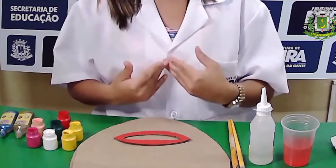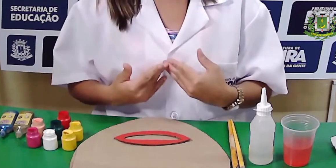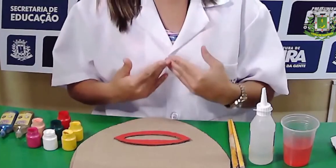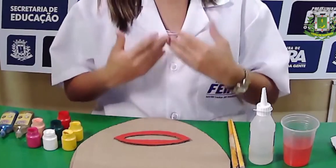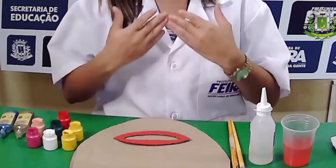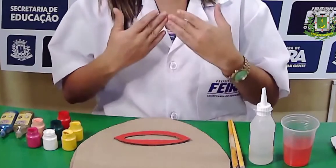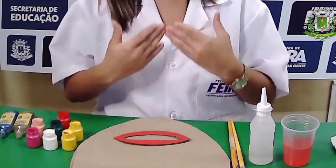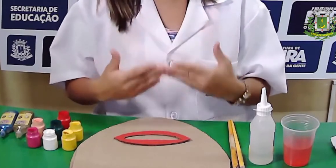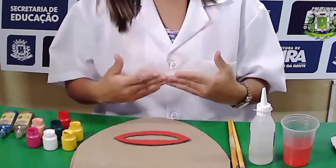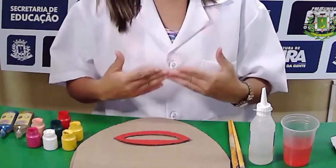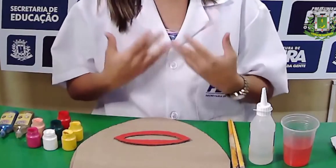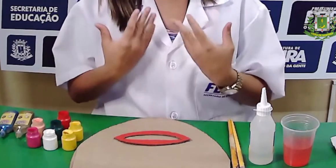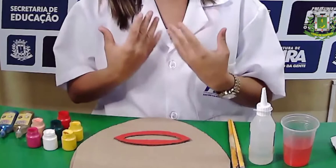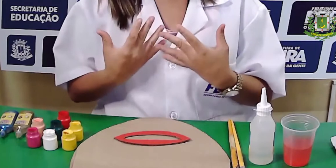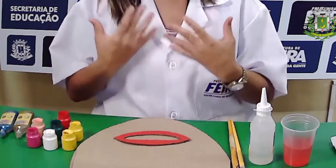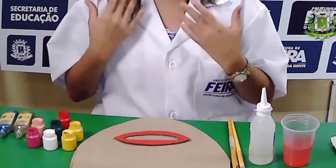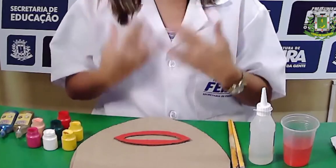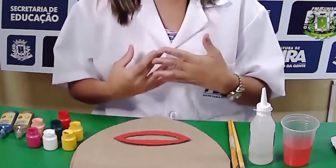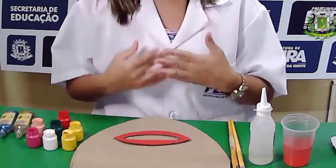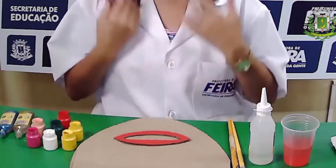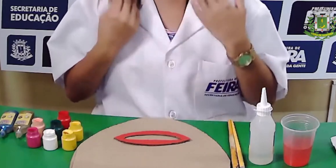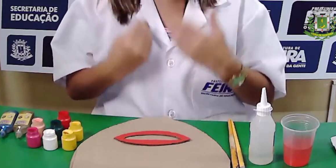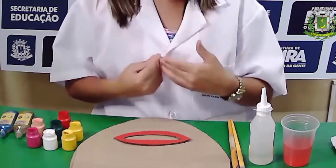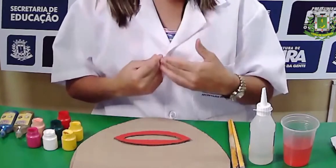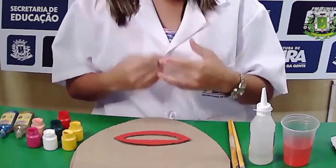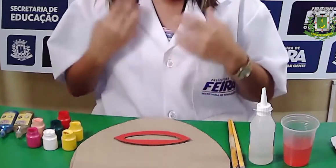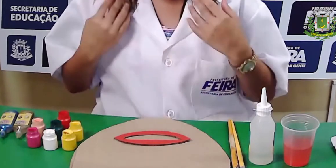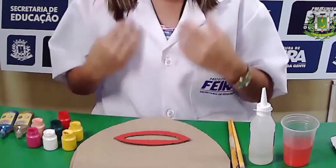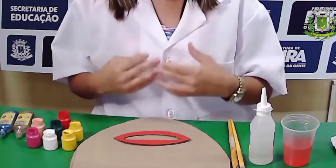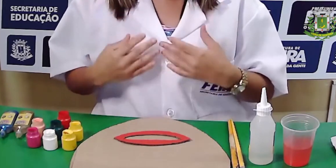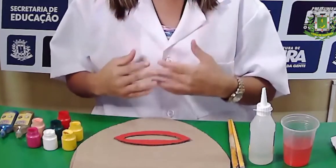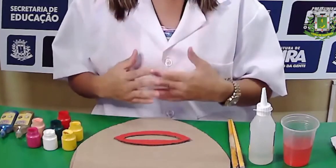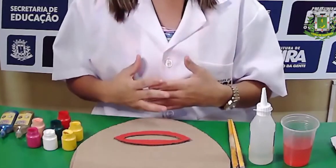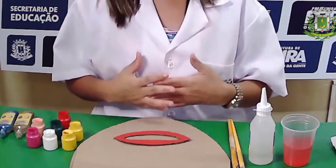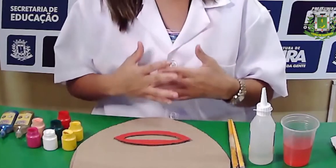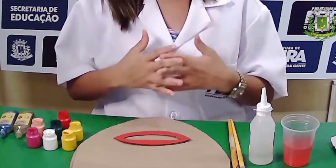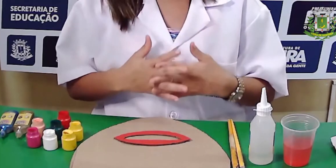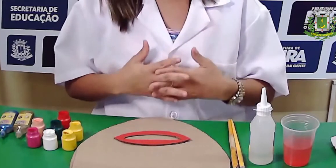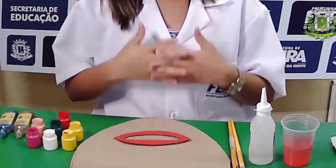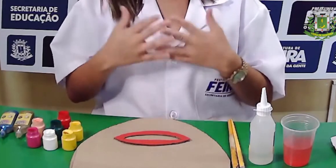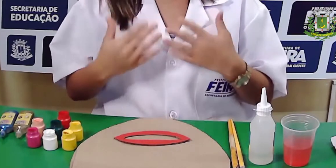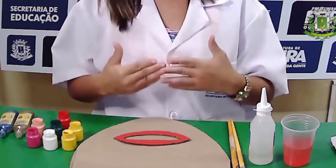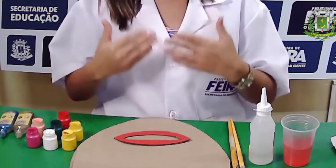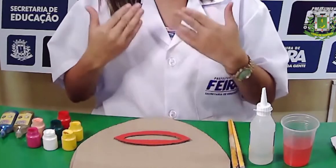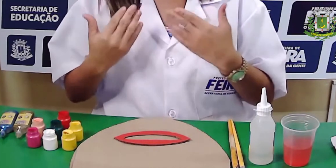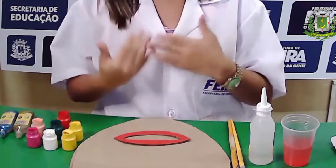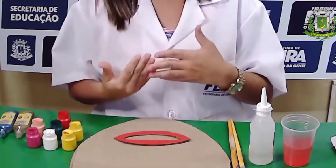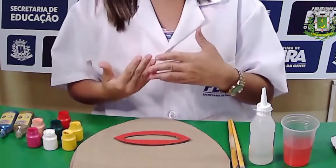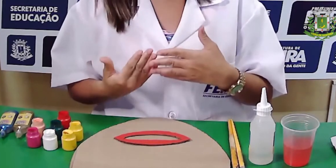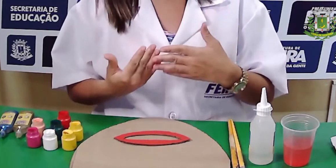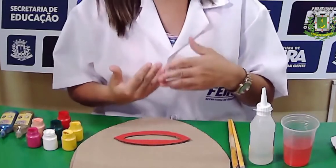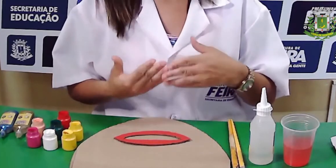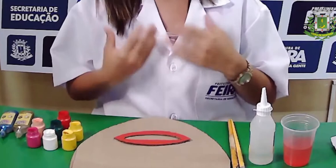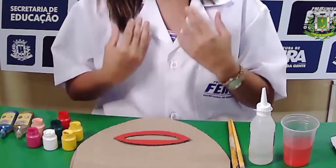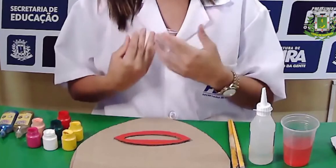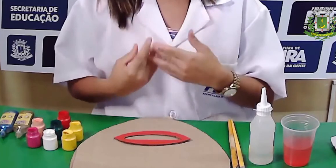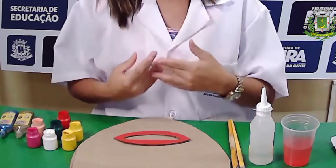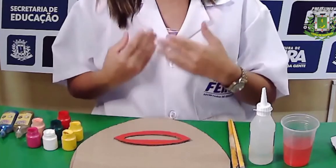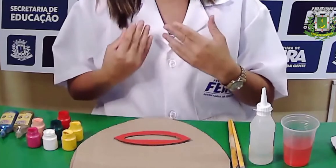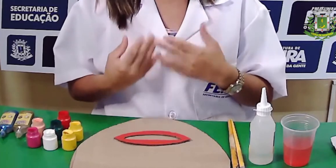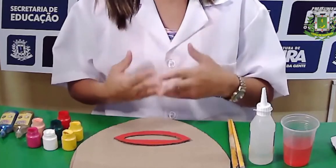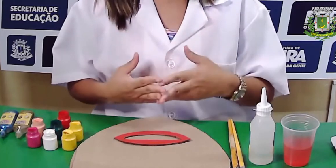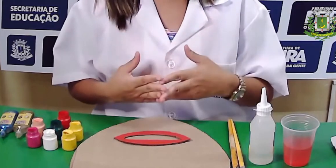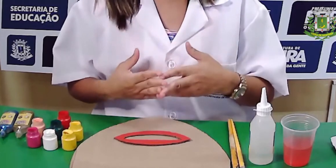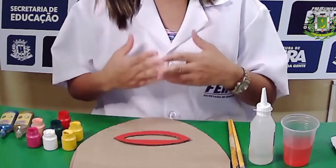a nossa máscara africana, tá bom? Como a Pró falou, existe uma grande variedade, né, de